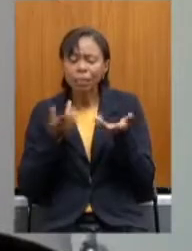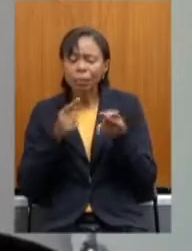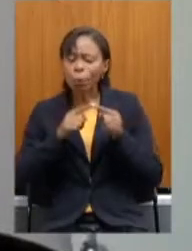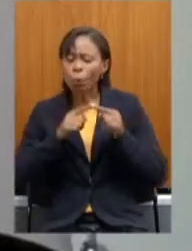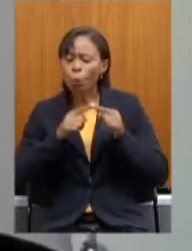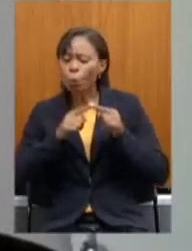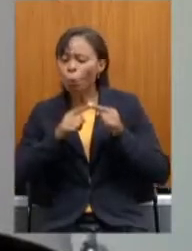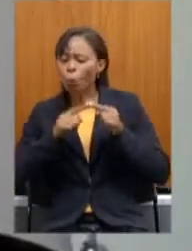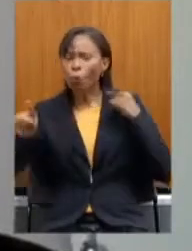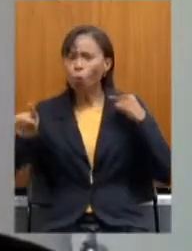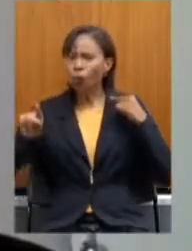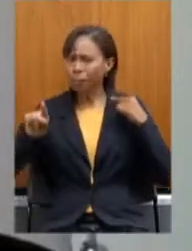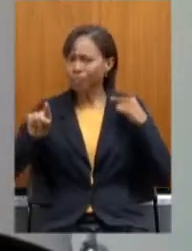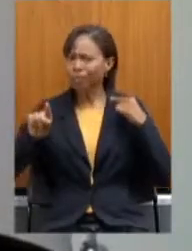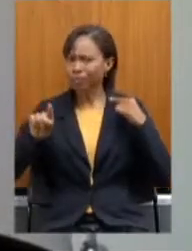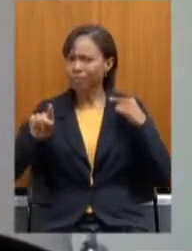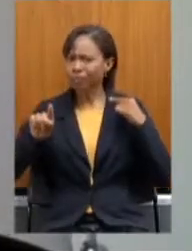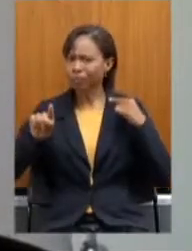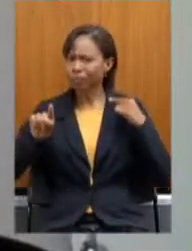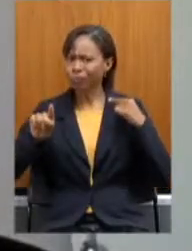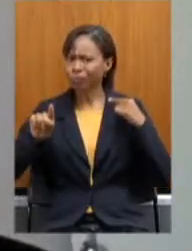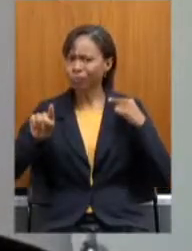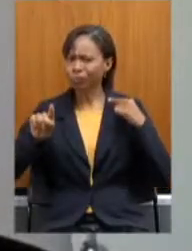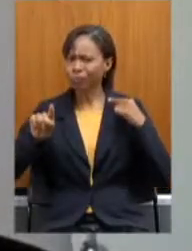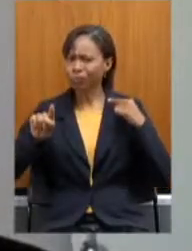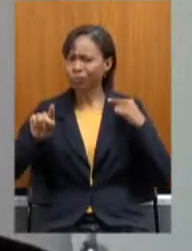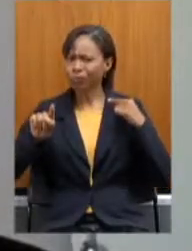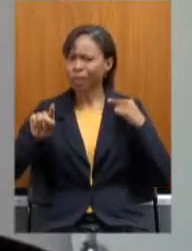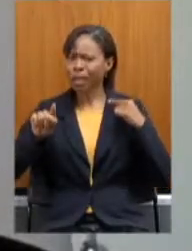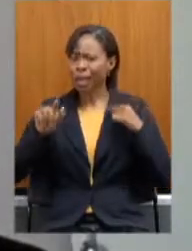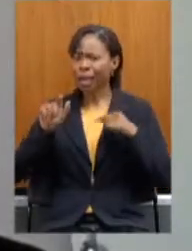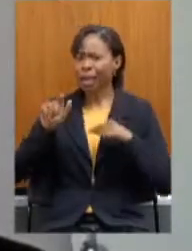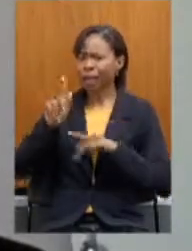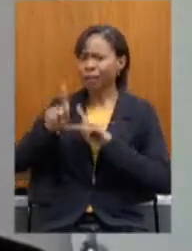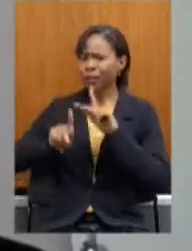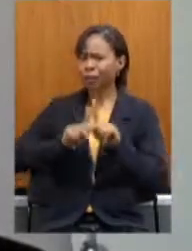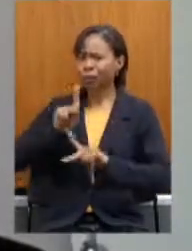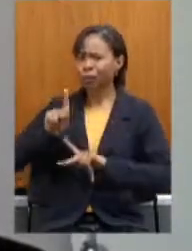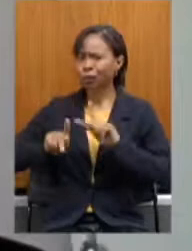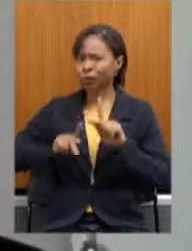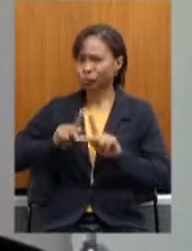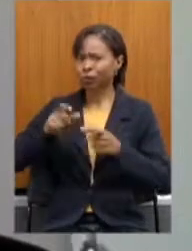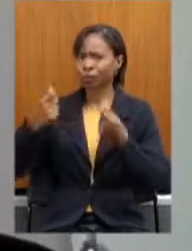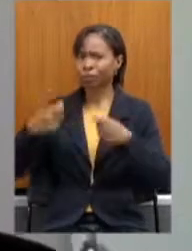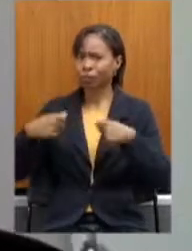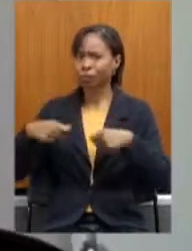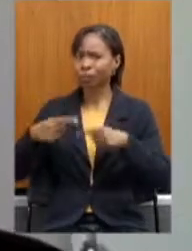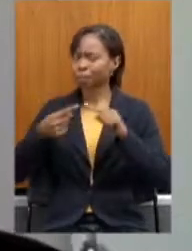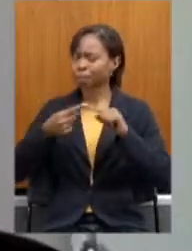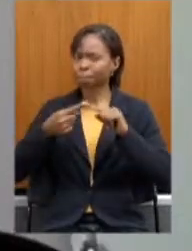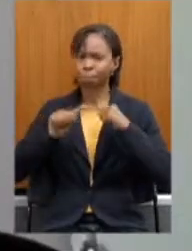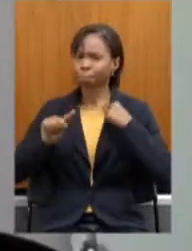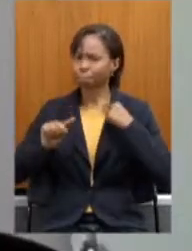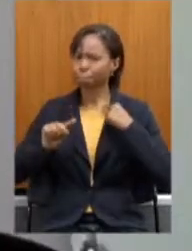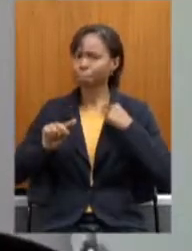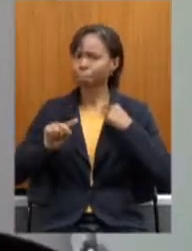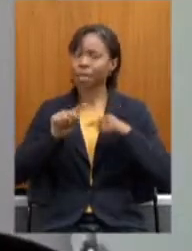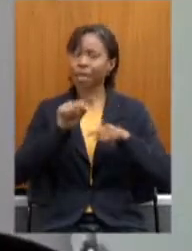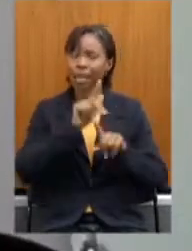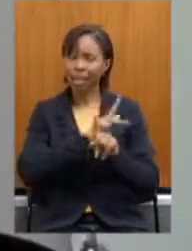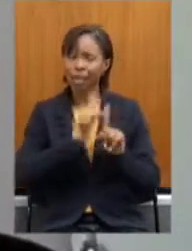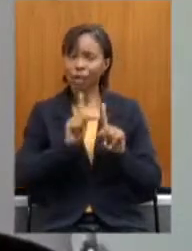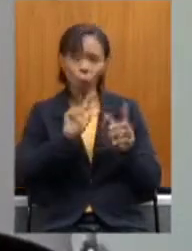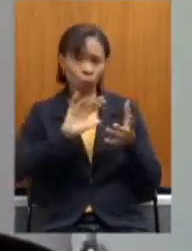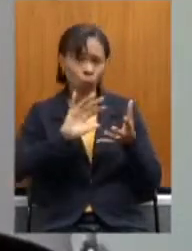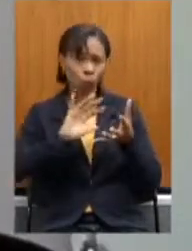das necessidades da população na atualidade. Ela é uma reforma que